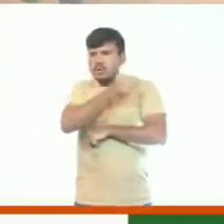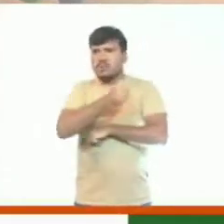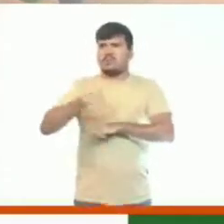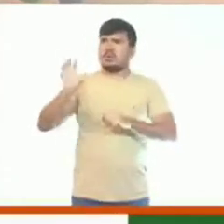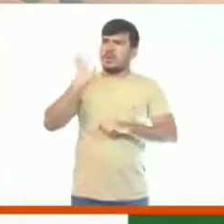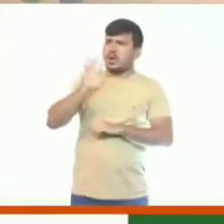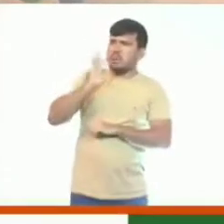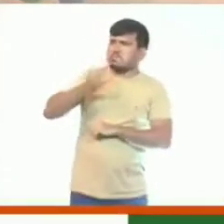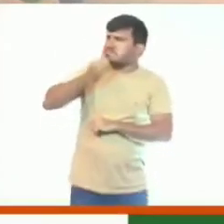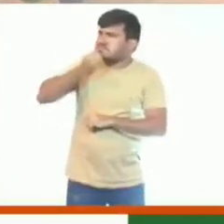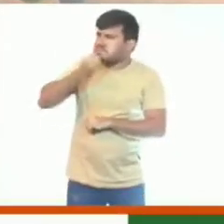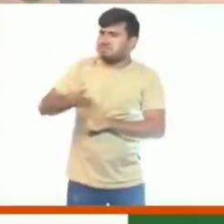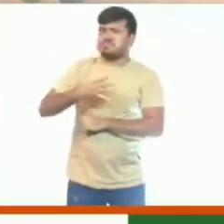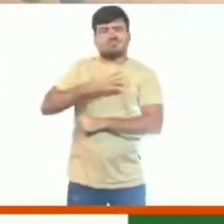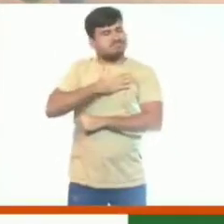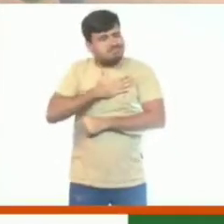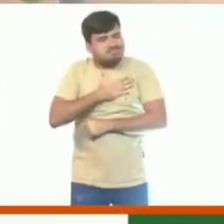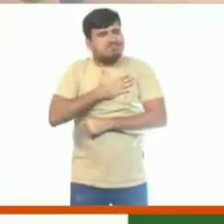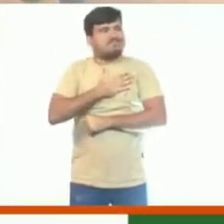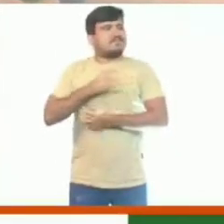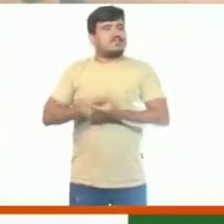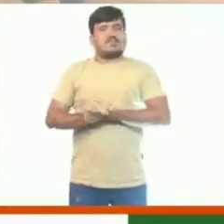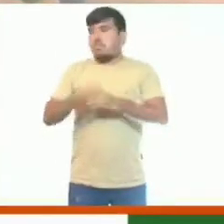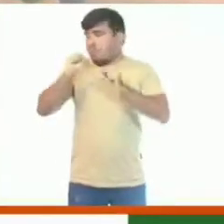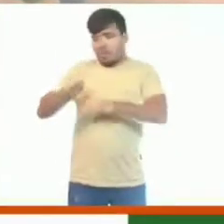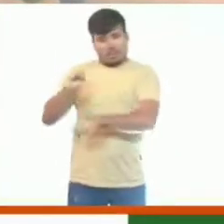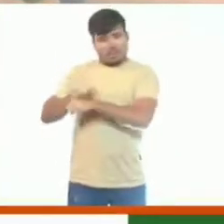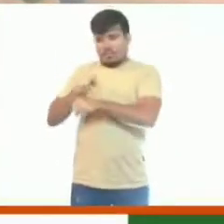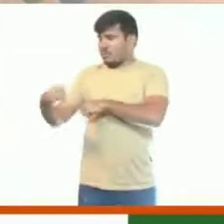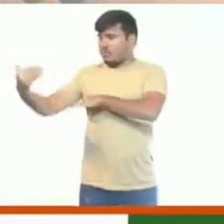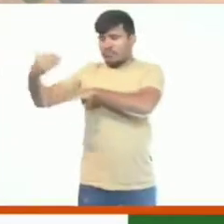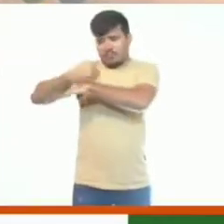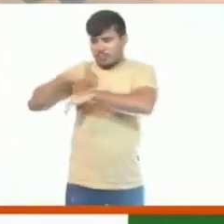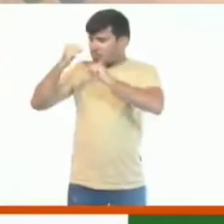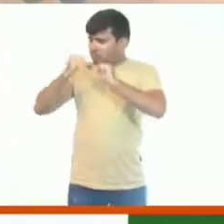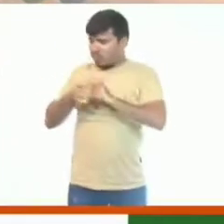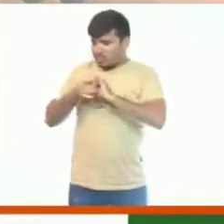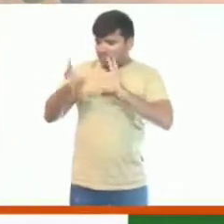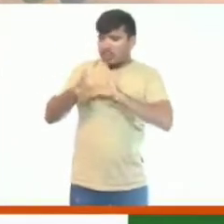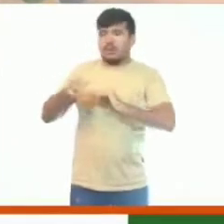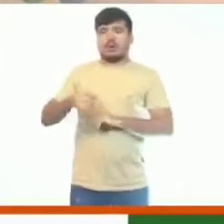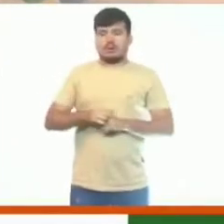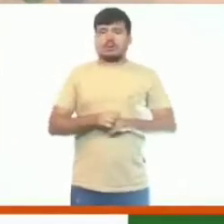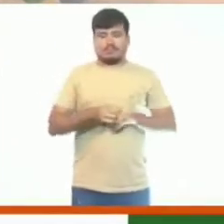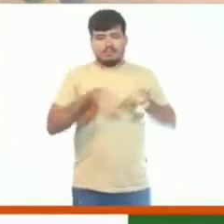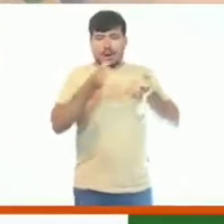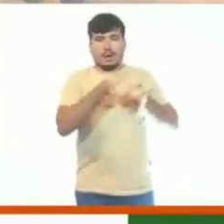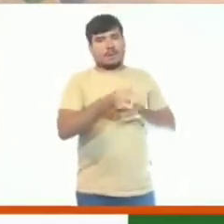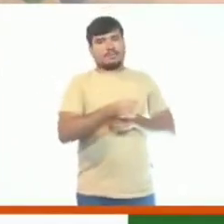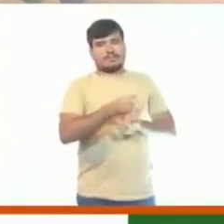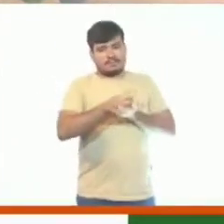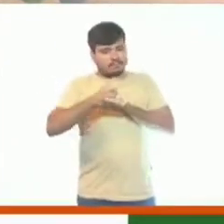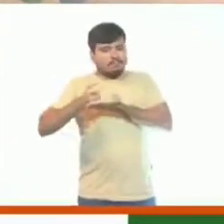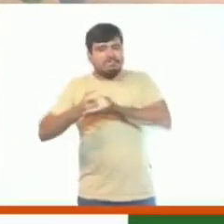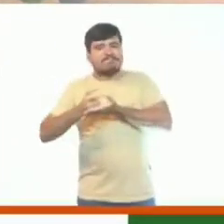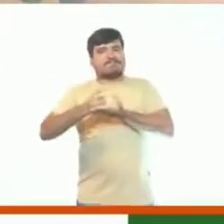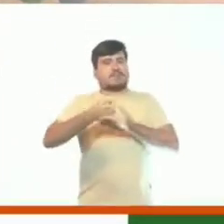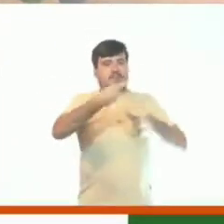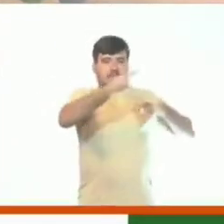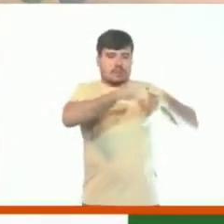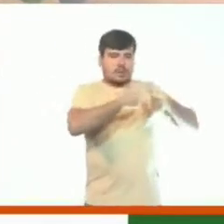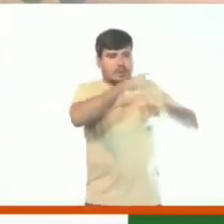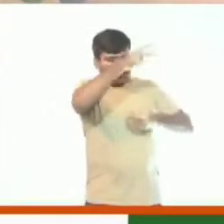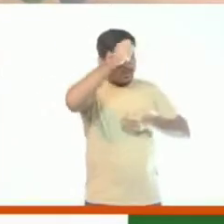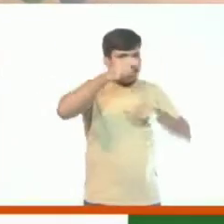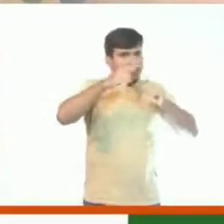legal e está aqui na sua espera. Nós estamos deixando o governo, nós somos acaraúenses. Quando o senhor vier,